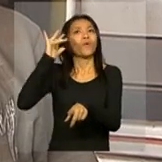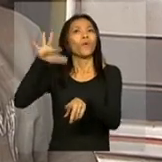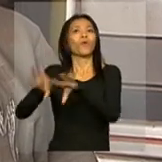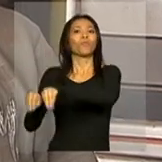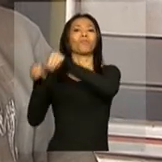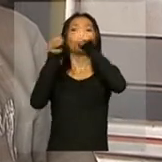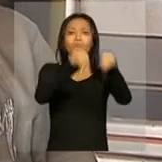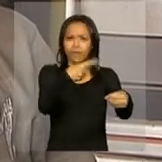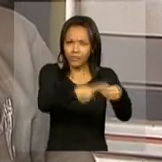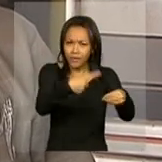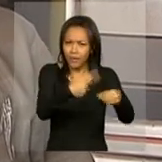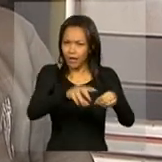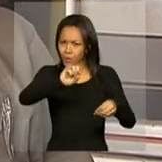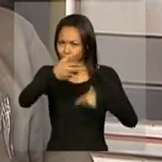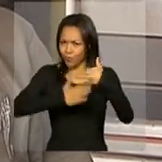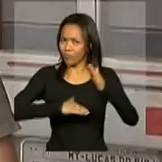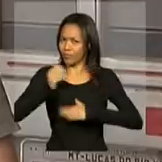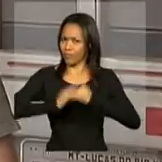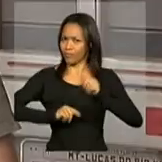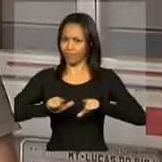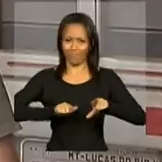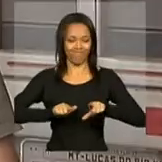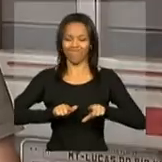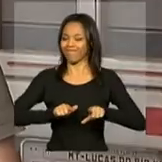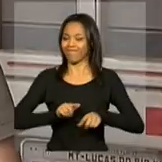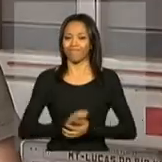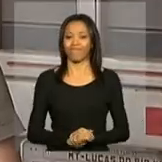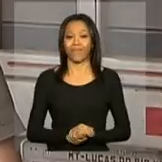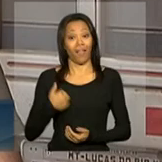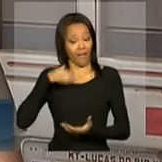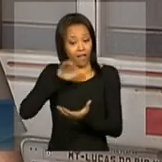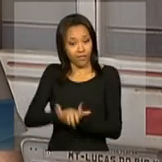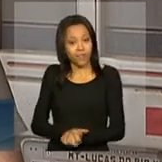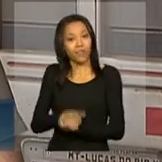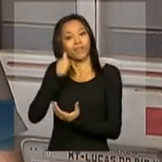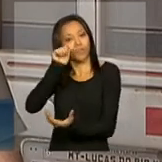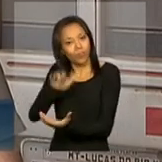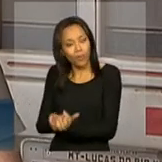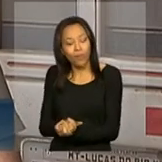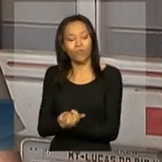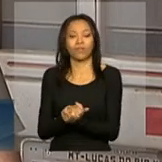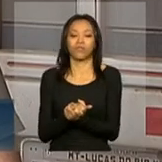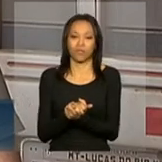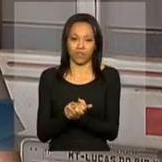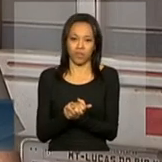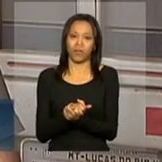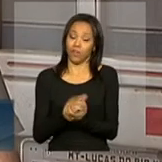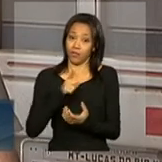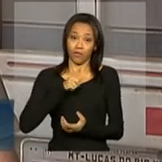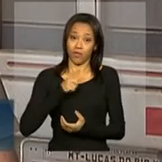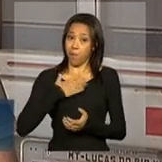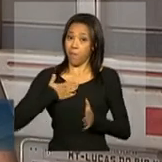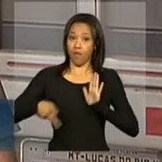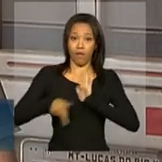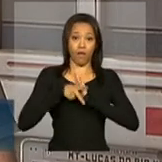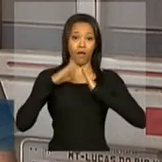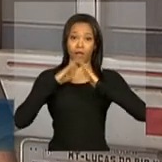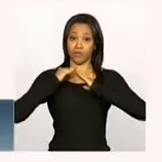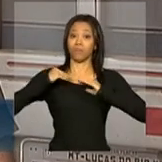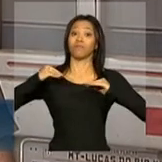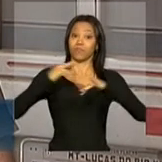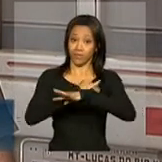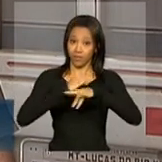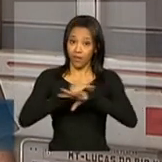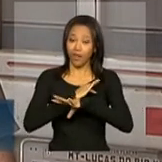mudar de cidade ou de profissão. Casei, tenho uma esposa, tenho já minha própria casa na cidade.